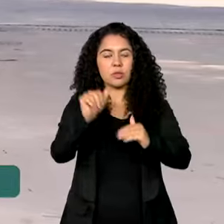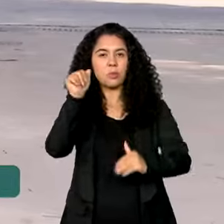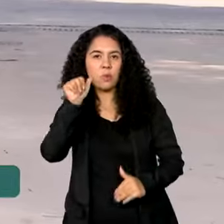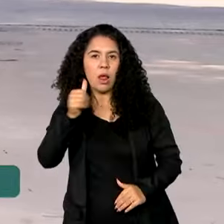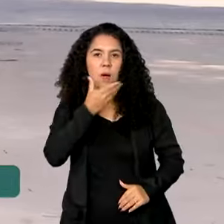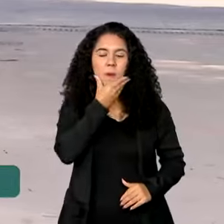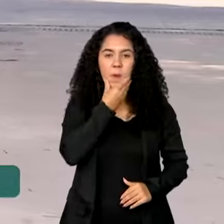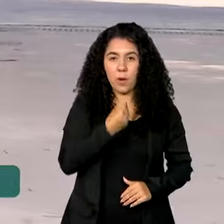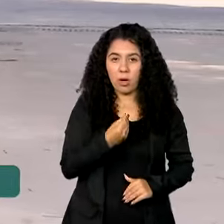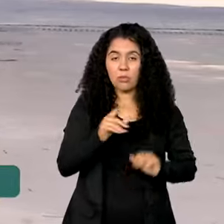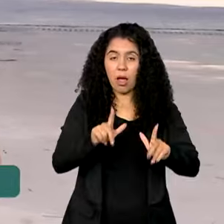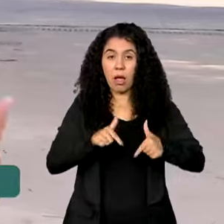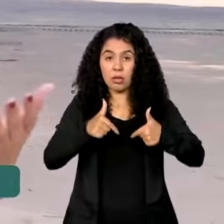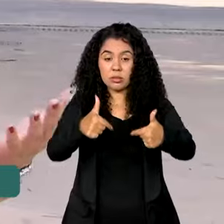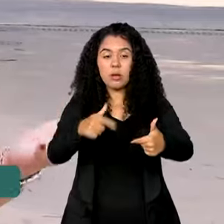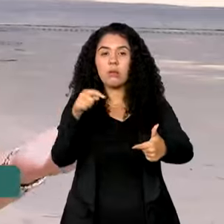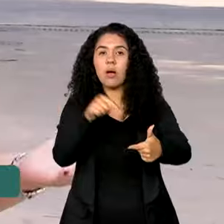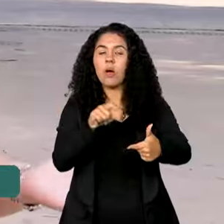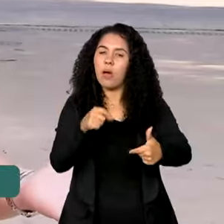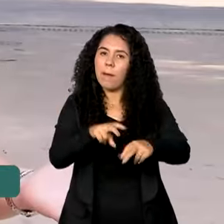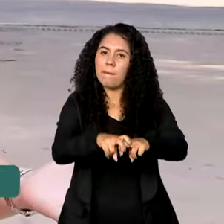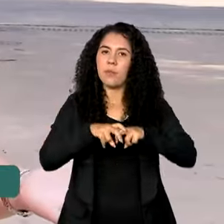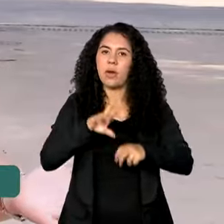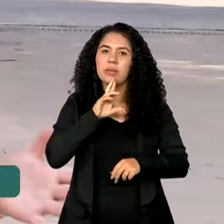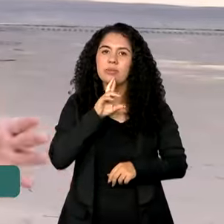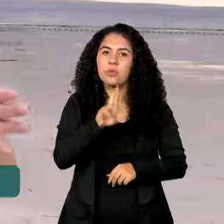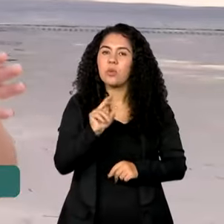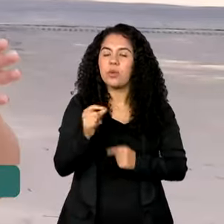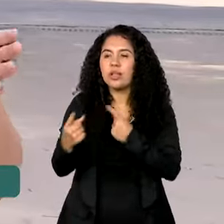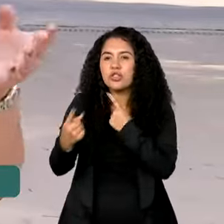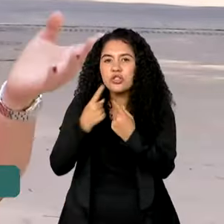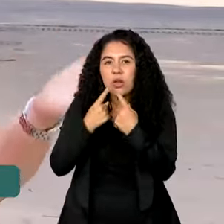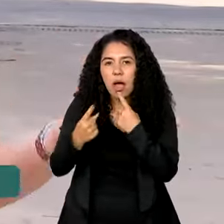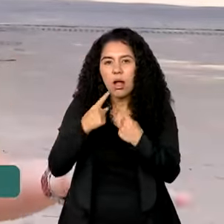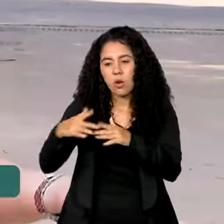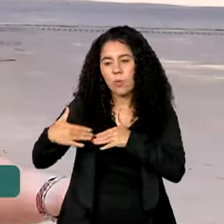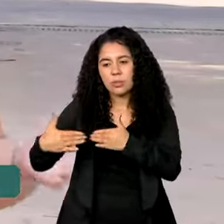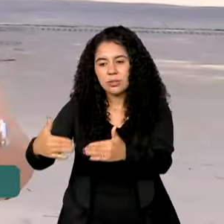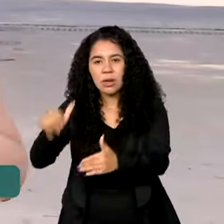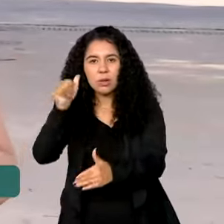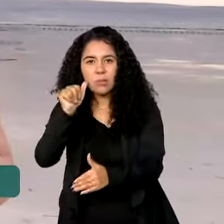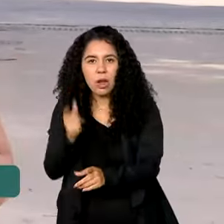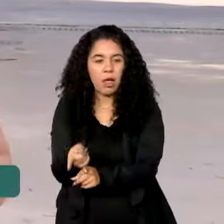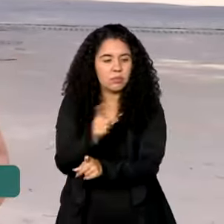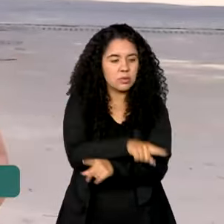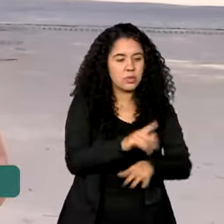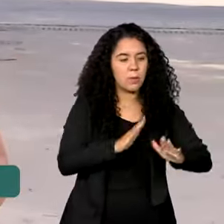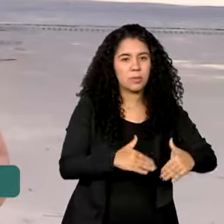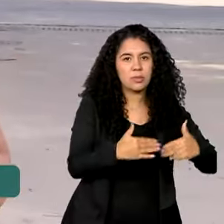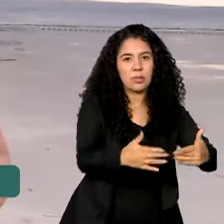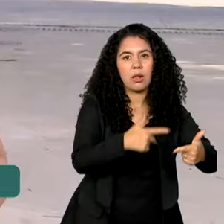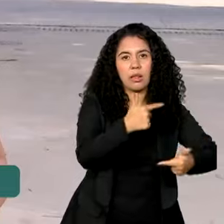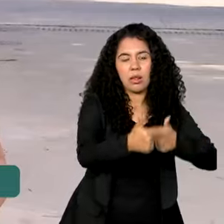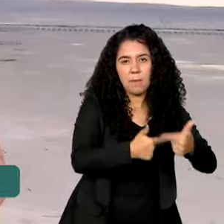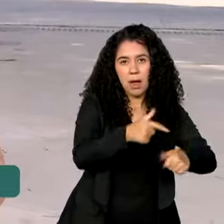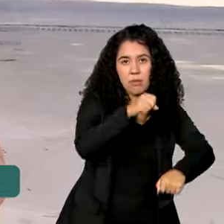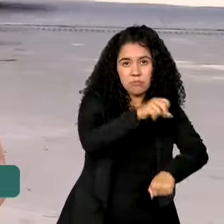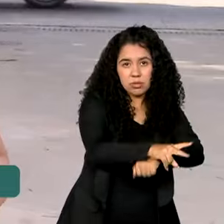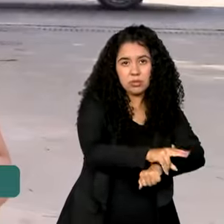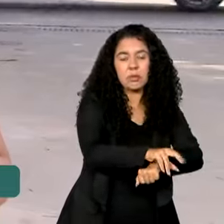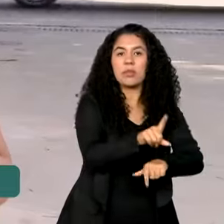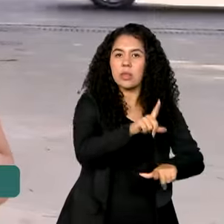e Homens. A iniciativa é resultado do diálogo entre os Ministérios das Mulheres e do Trabalho e Emprego, com